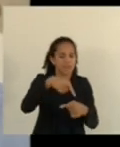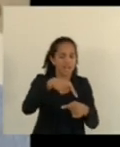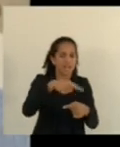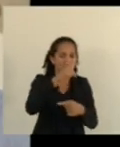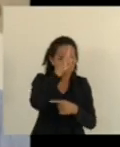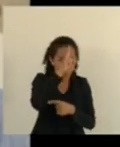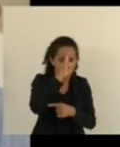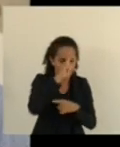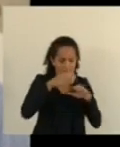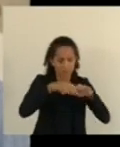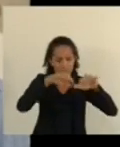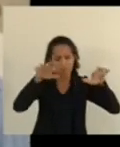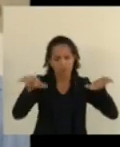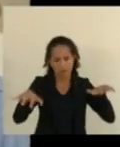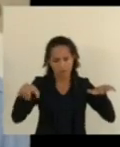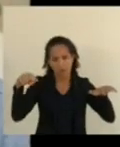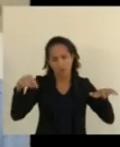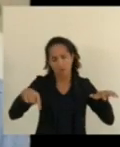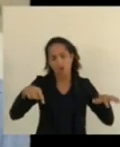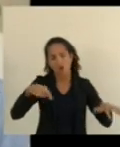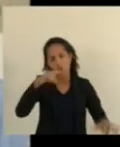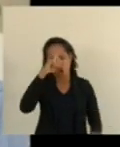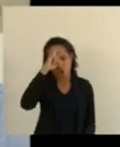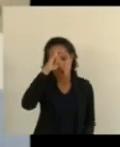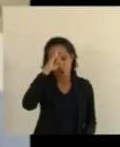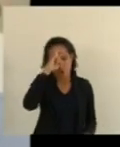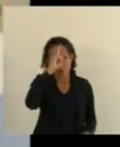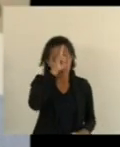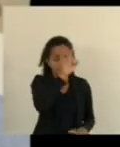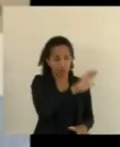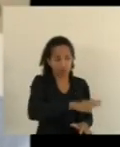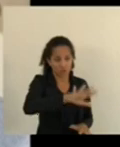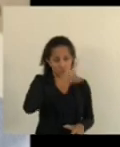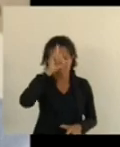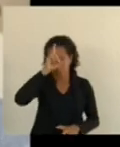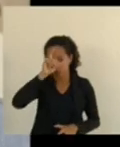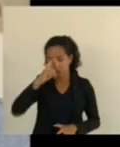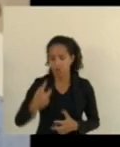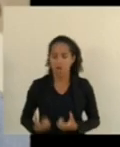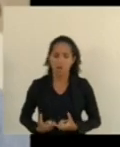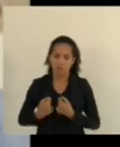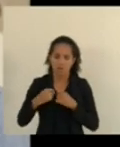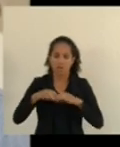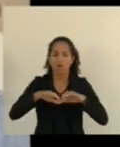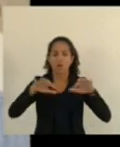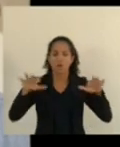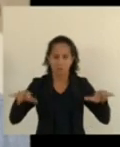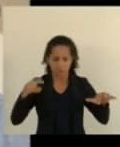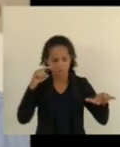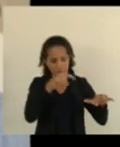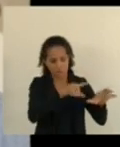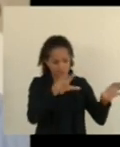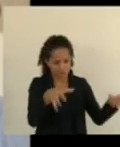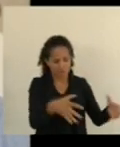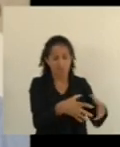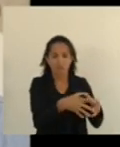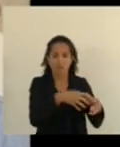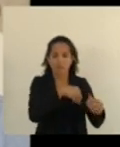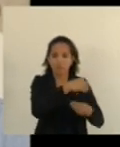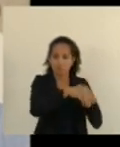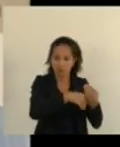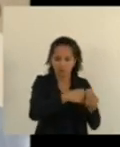câncer separado do hospital geral porque atualmente é um hospital geral especializado em câncer